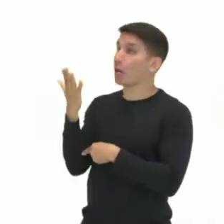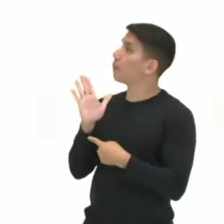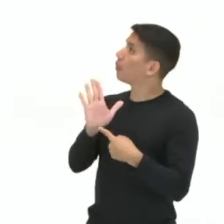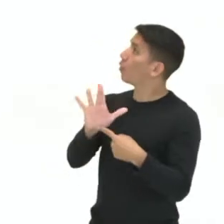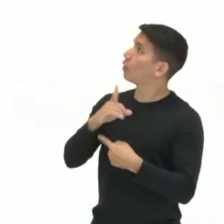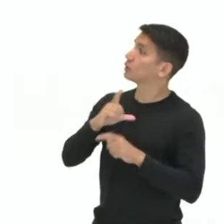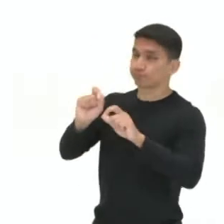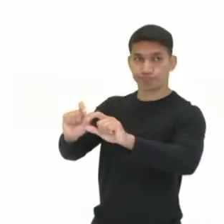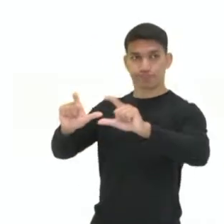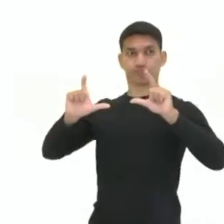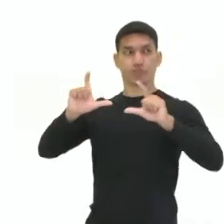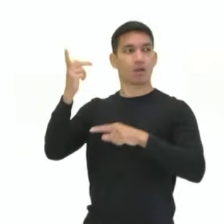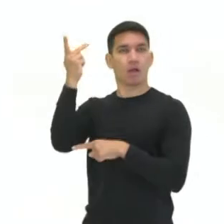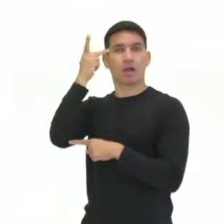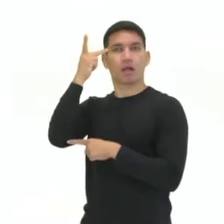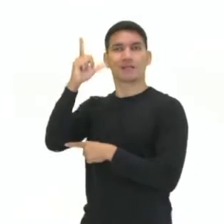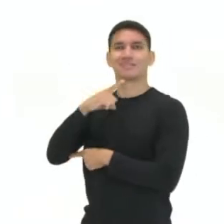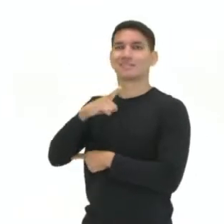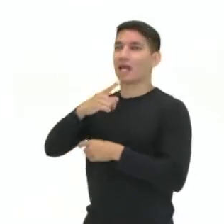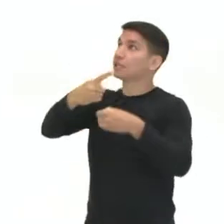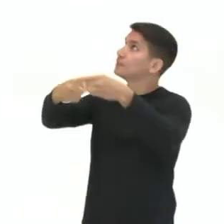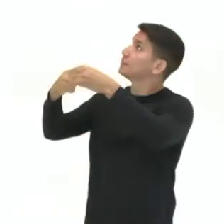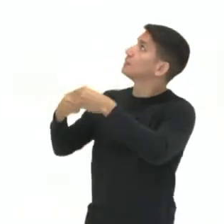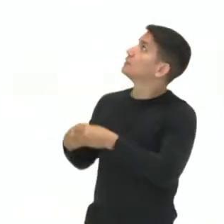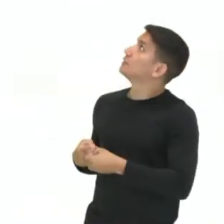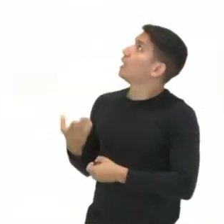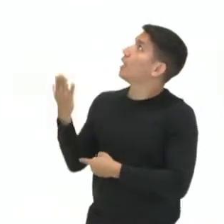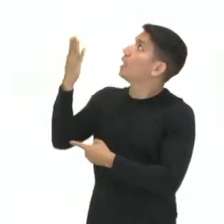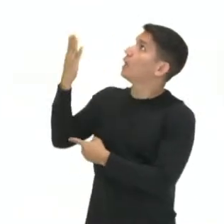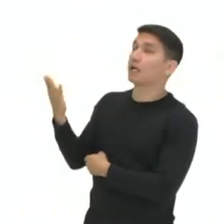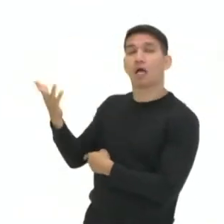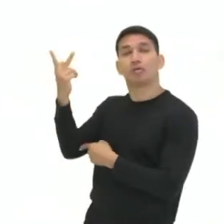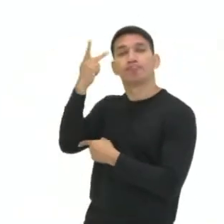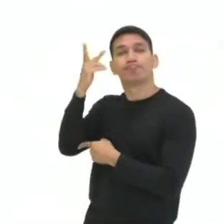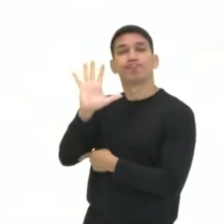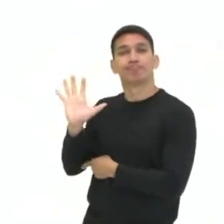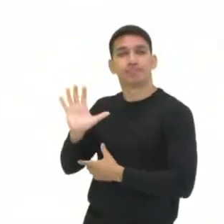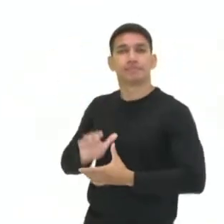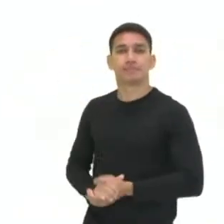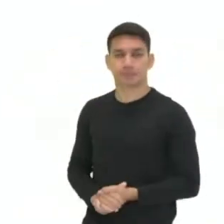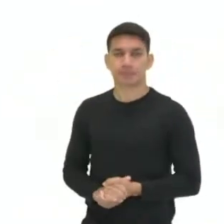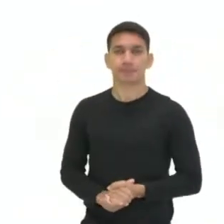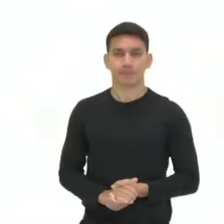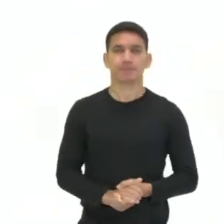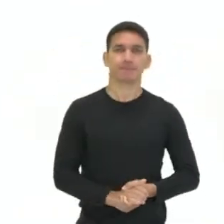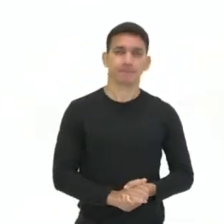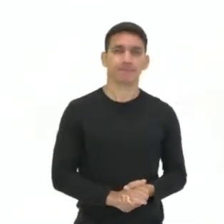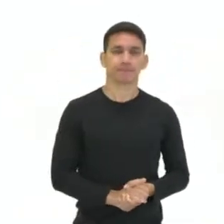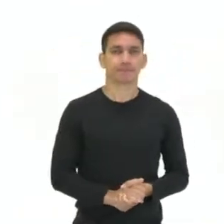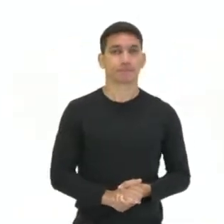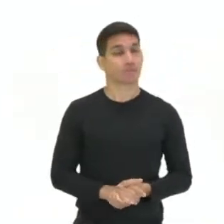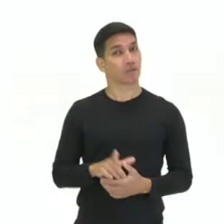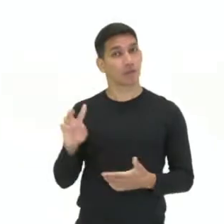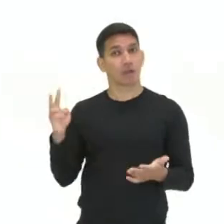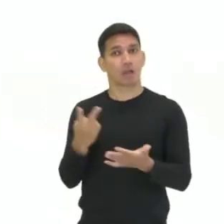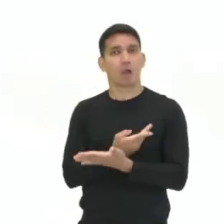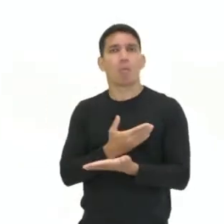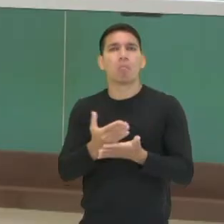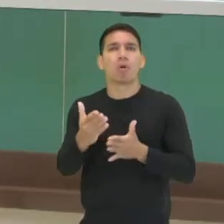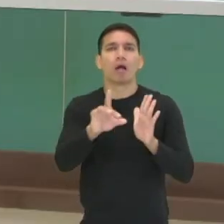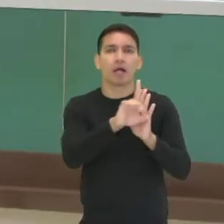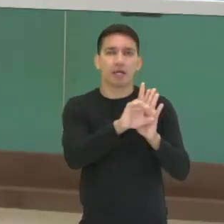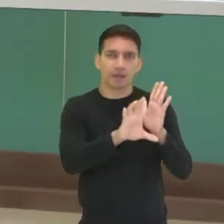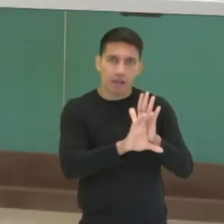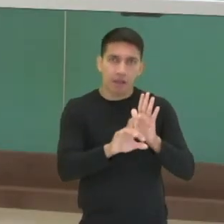zoom ali, né, dos municípios da região do estado de São Paulo, ok? Muito bem. Isso aconteceu então a partir da década de